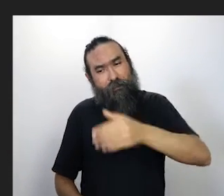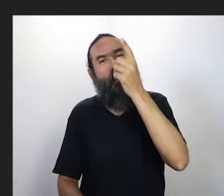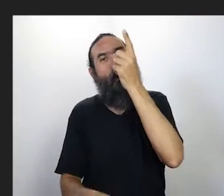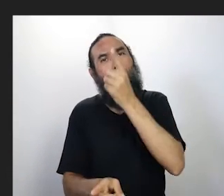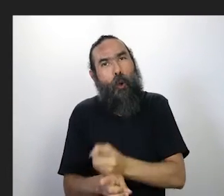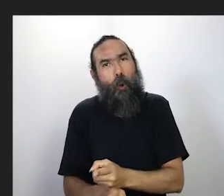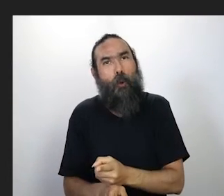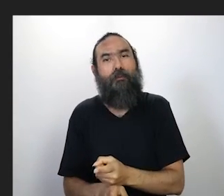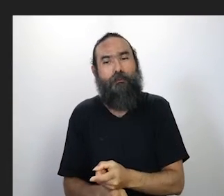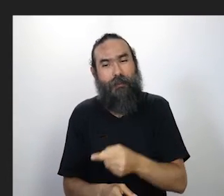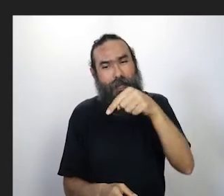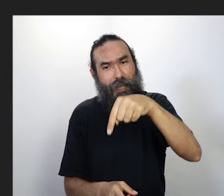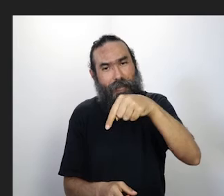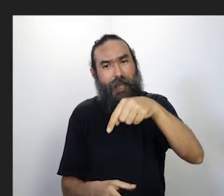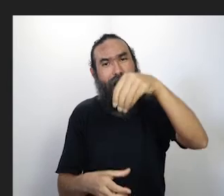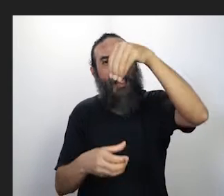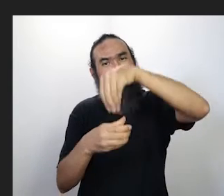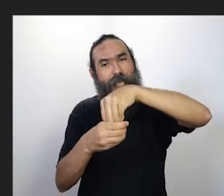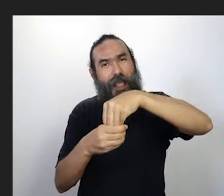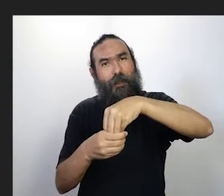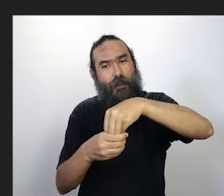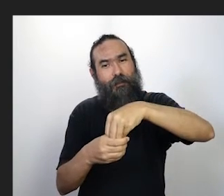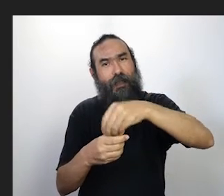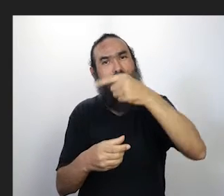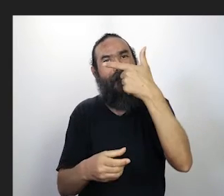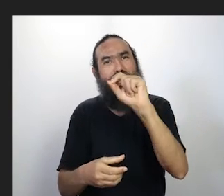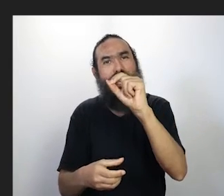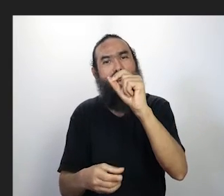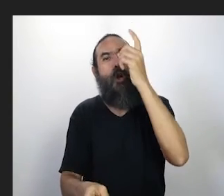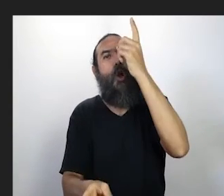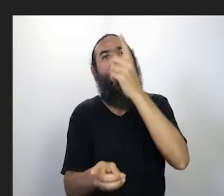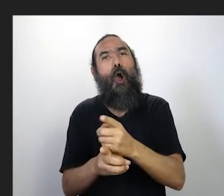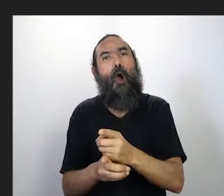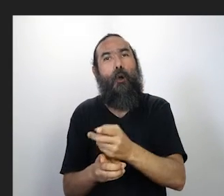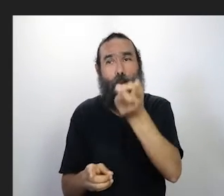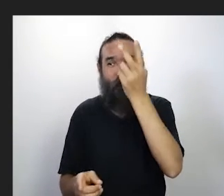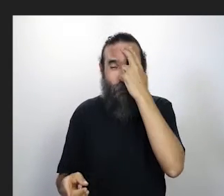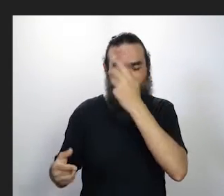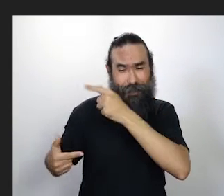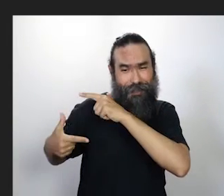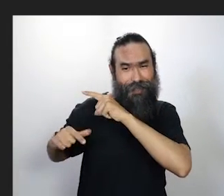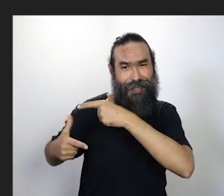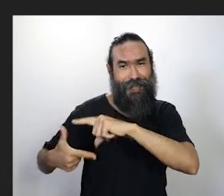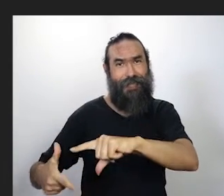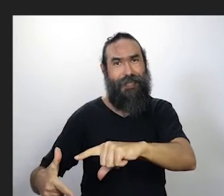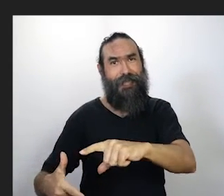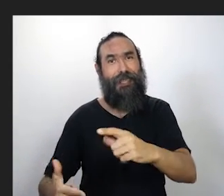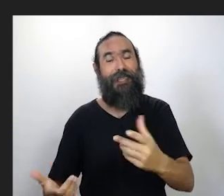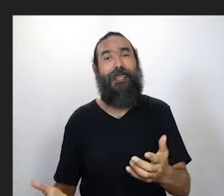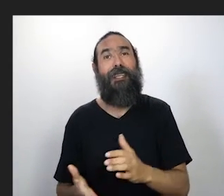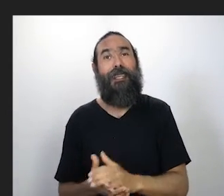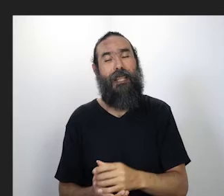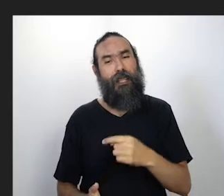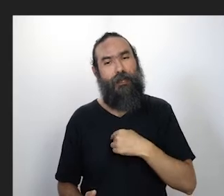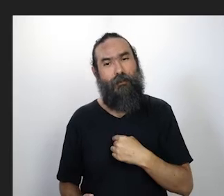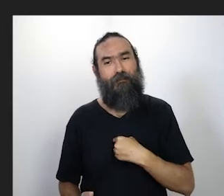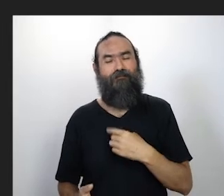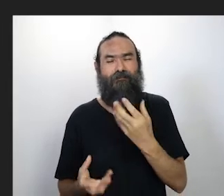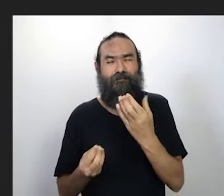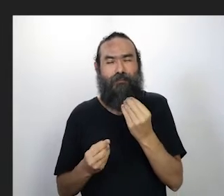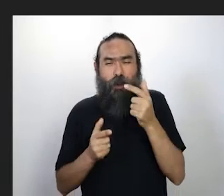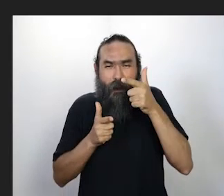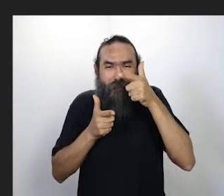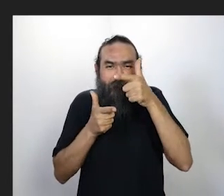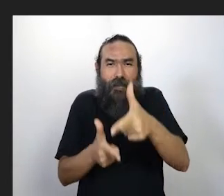participando aqui desse encontro, dentro desse vigésimo encontro das culturas tradicionais, que eu sou